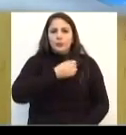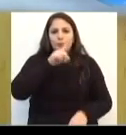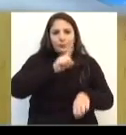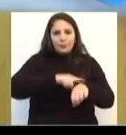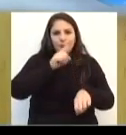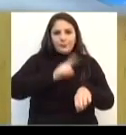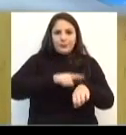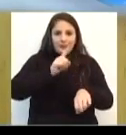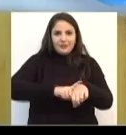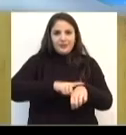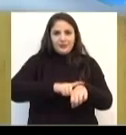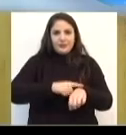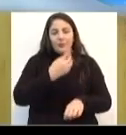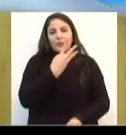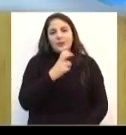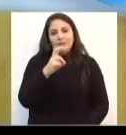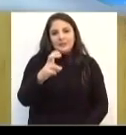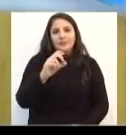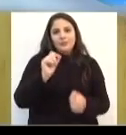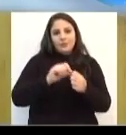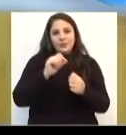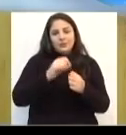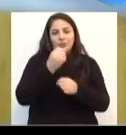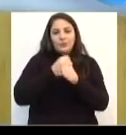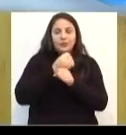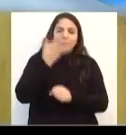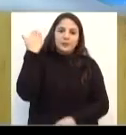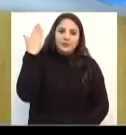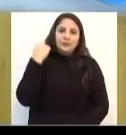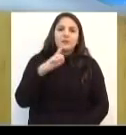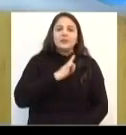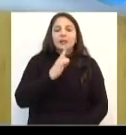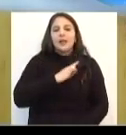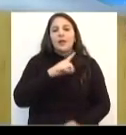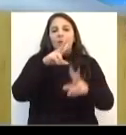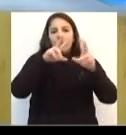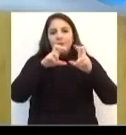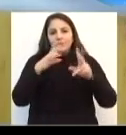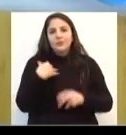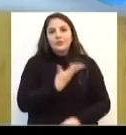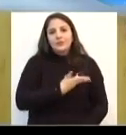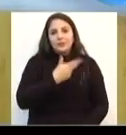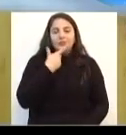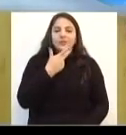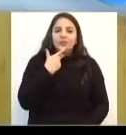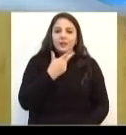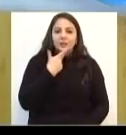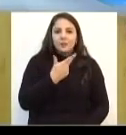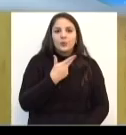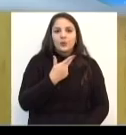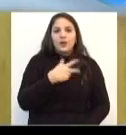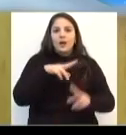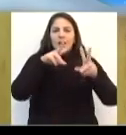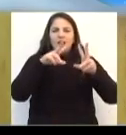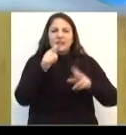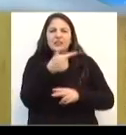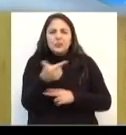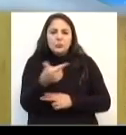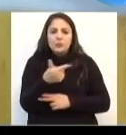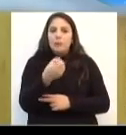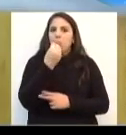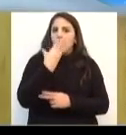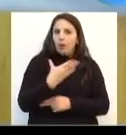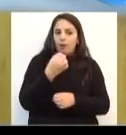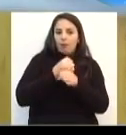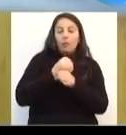a esses 45 realizados no ano passado, e claro que também tem uma questão que a gente deve considerar, que pelo fato deles não terem